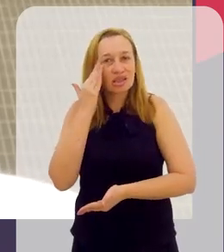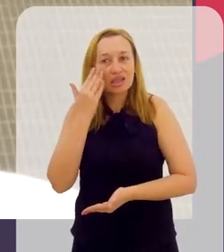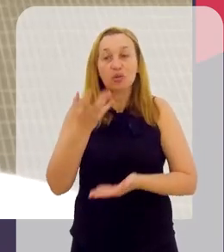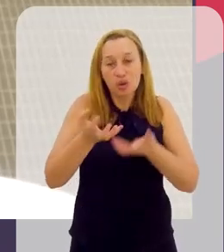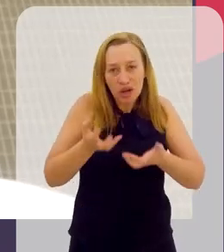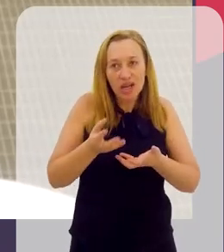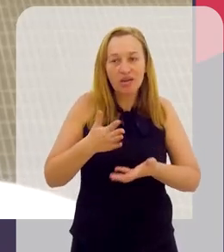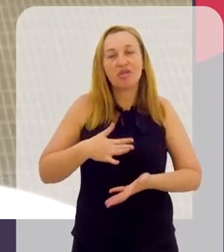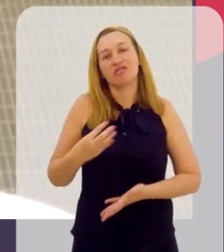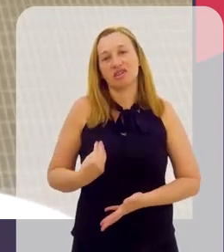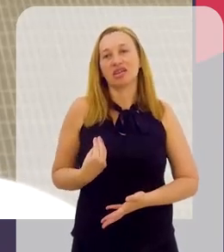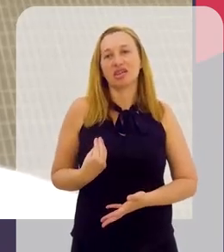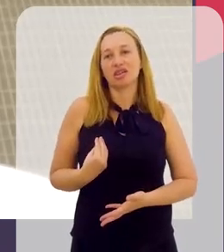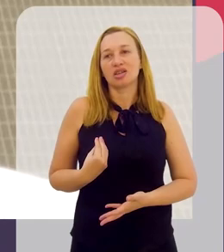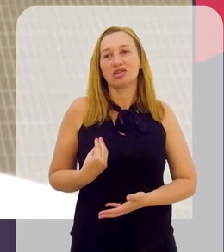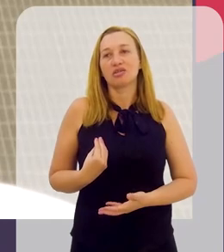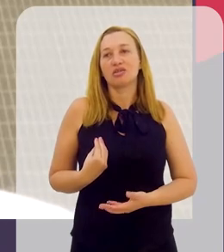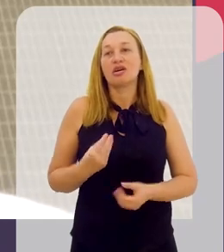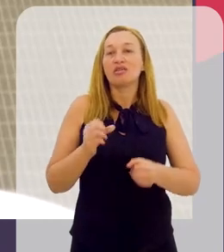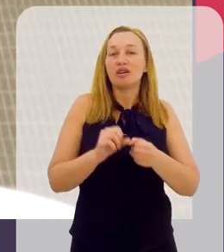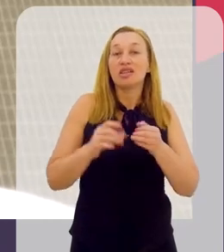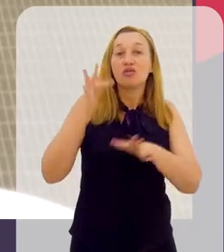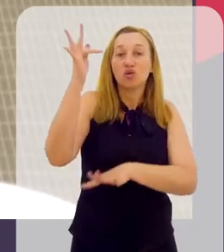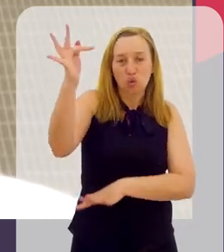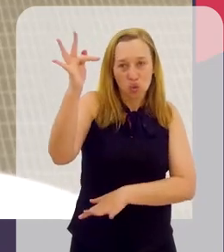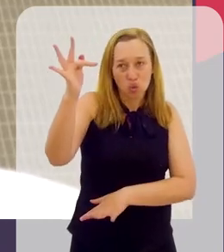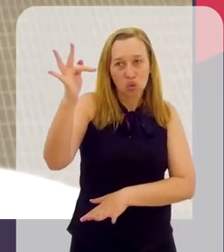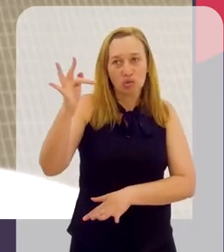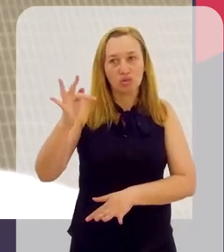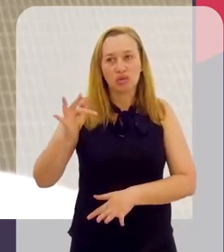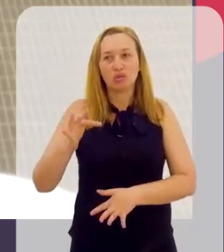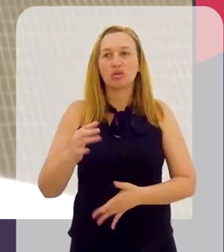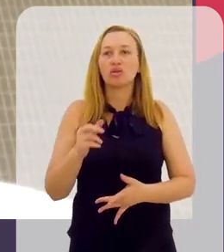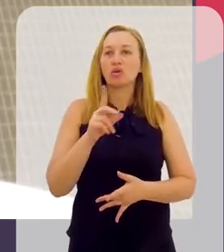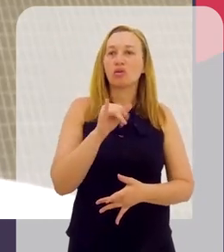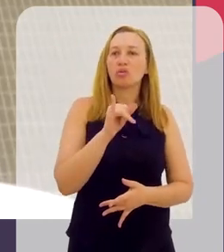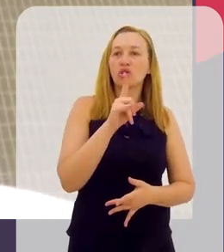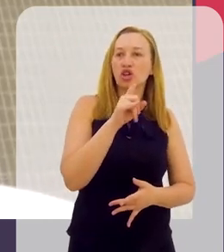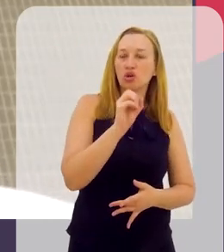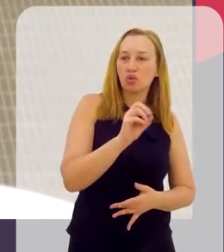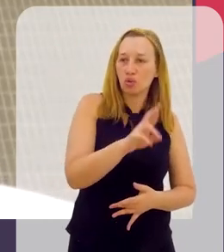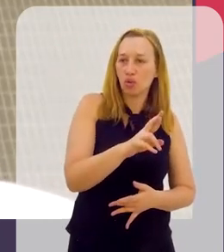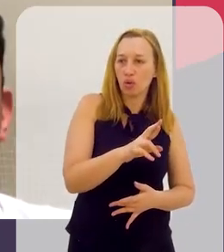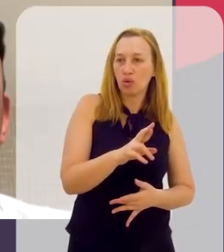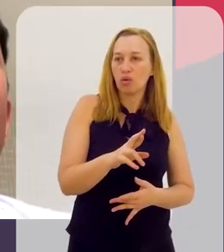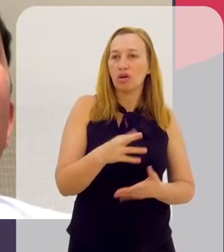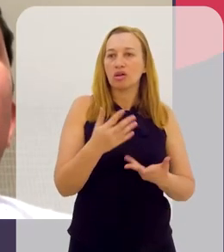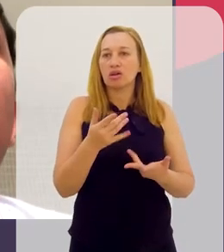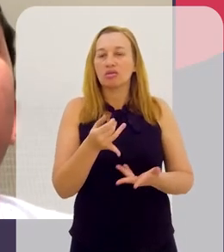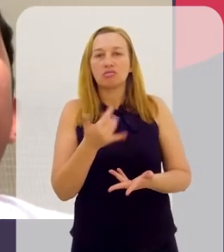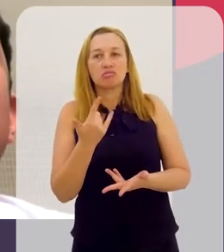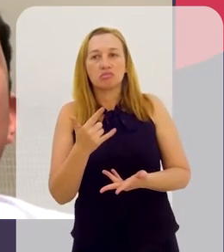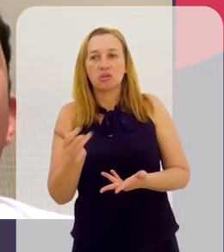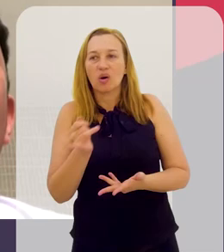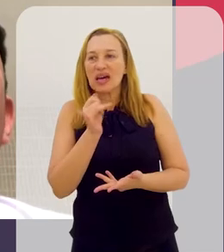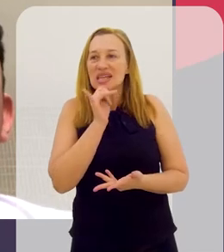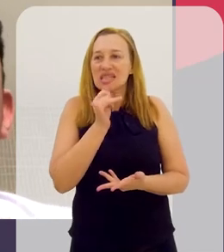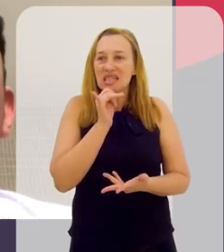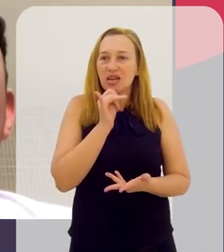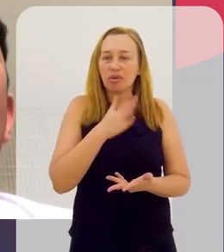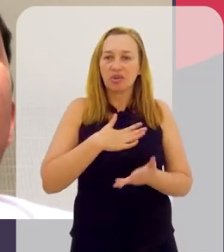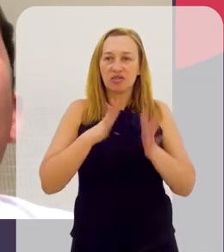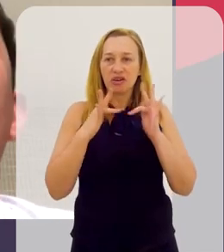entender, né? O que eu quero da minha vida. O que eu vou fazer daqui para frente, né? E assim como o Igor também não tem um exemplo